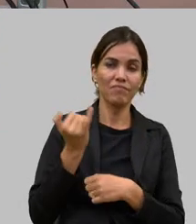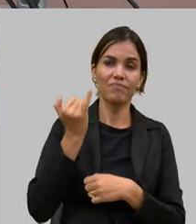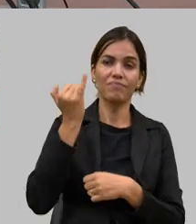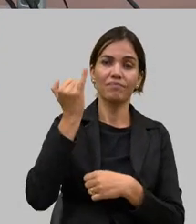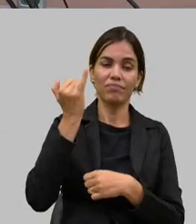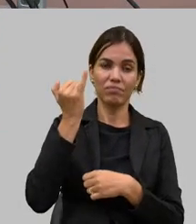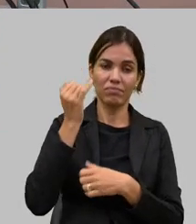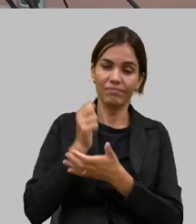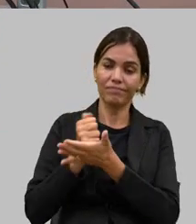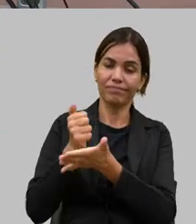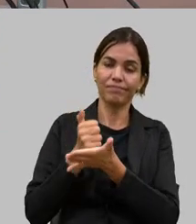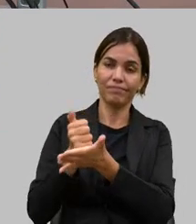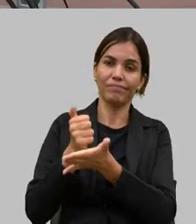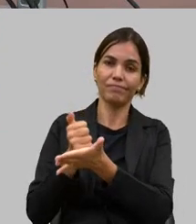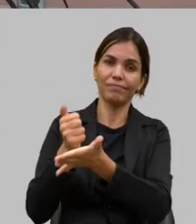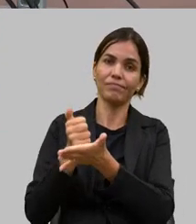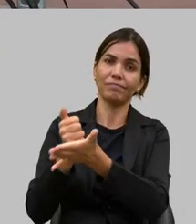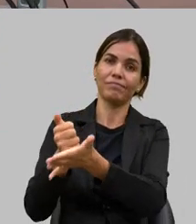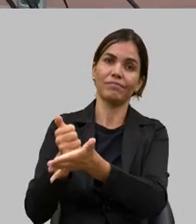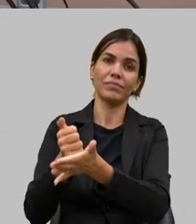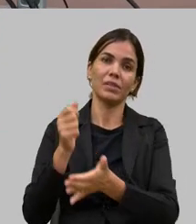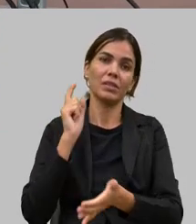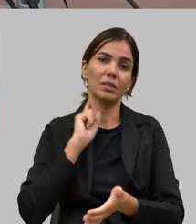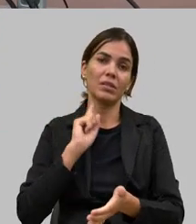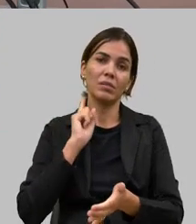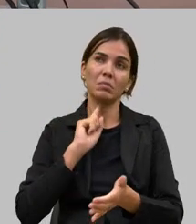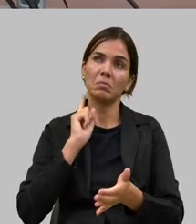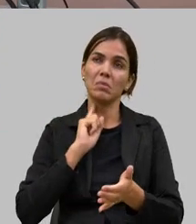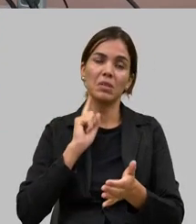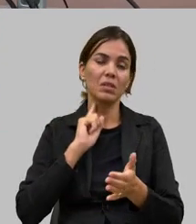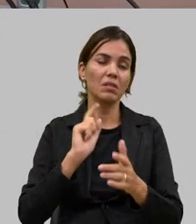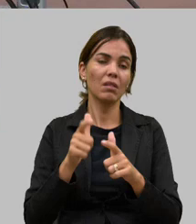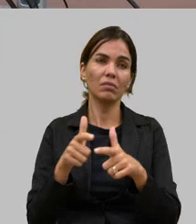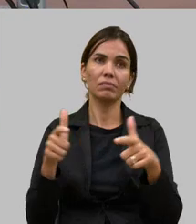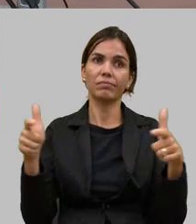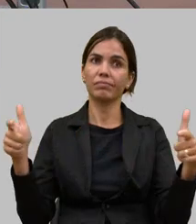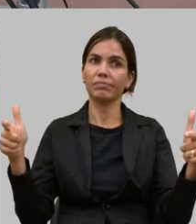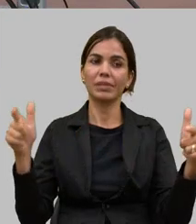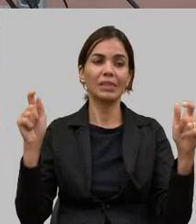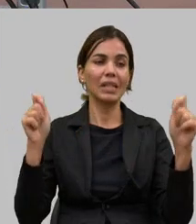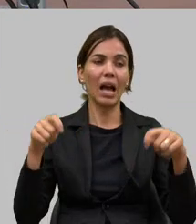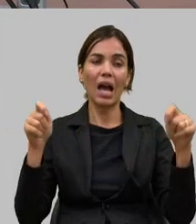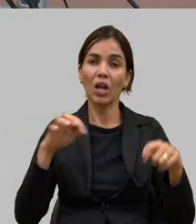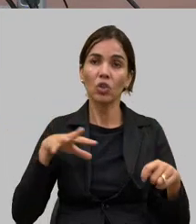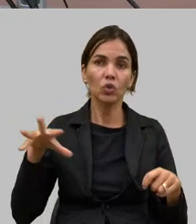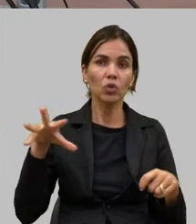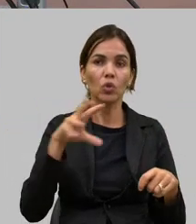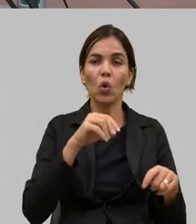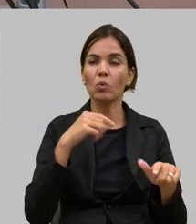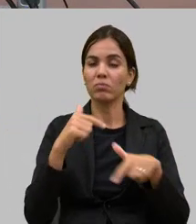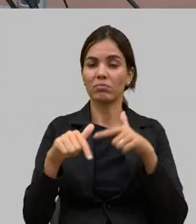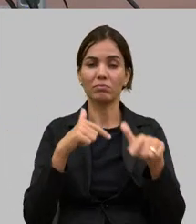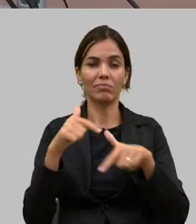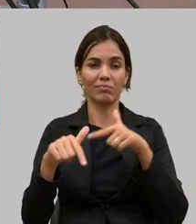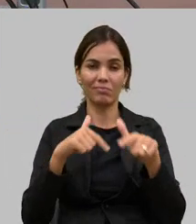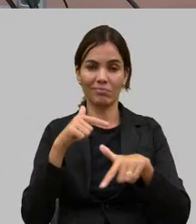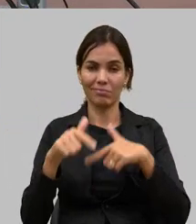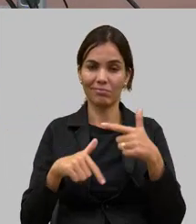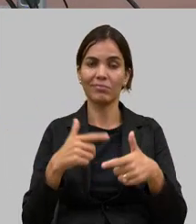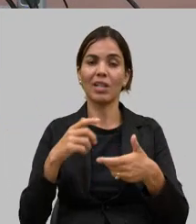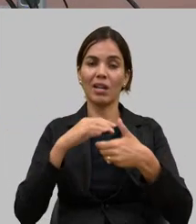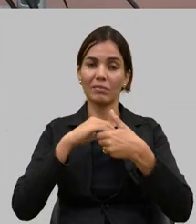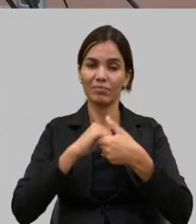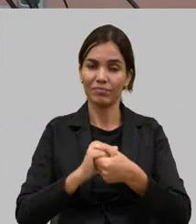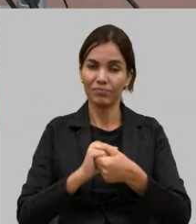técnica e gerencial e Minas Gerais é enorme nós temos trabalho para todos então é bom a gente dar as mãos andar juntos despidas,